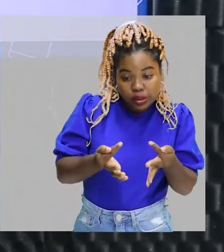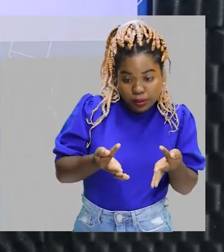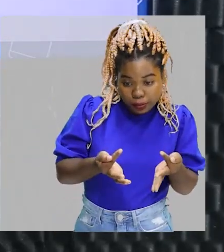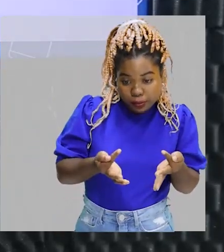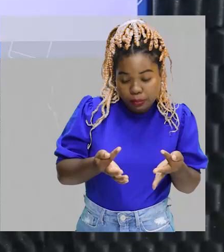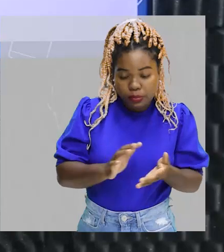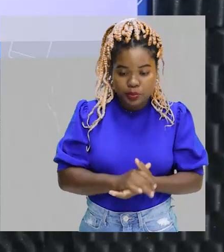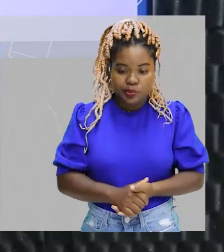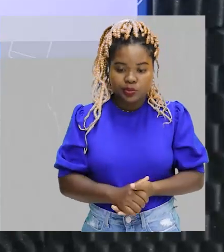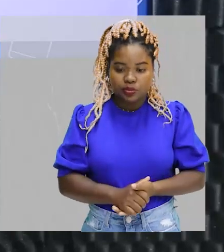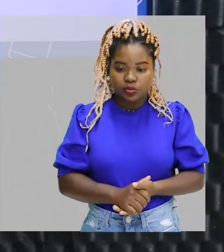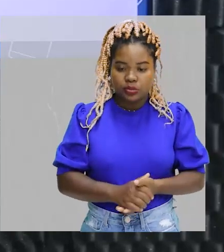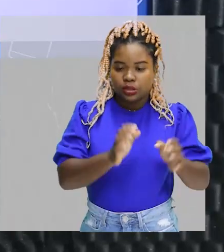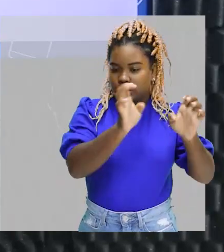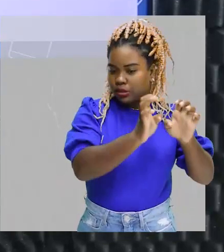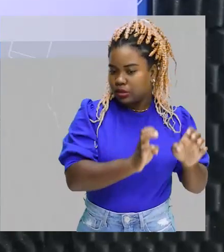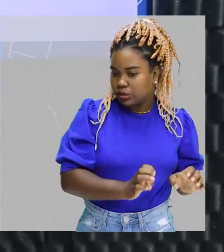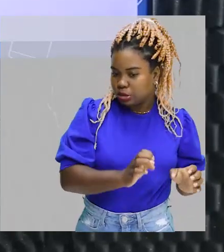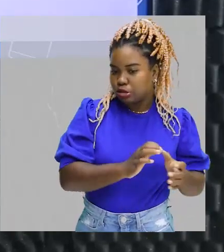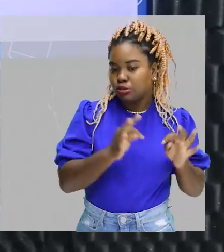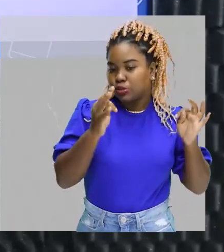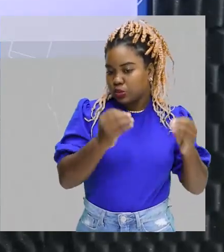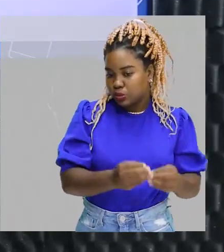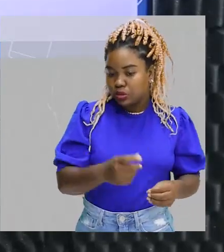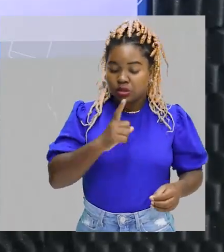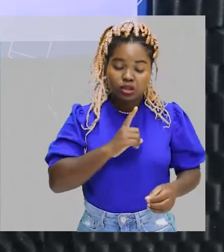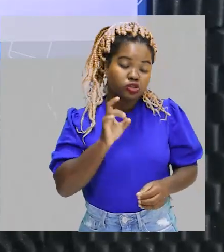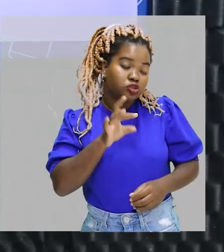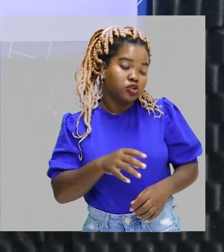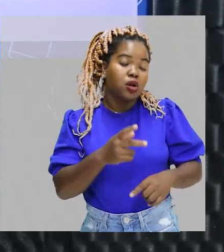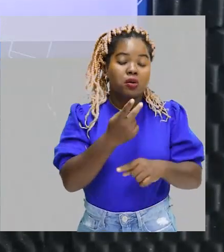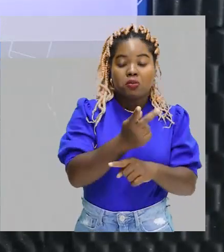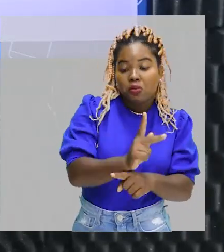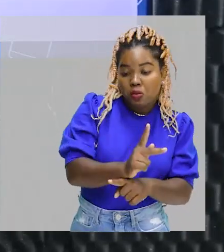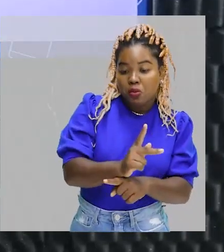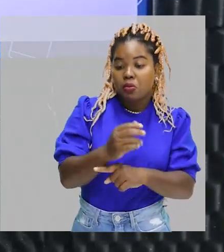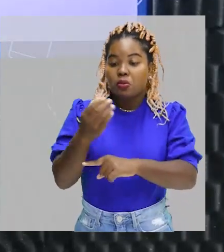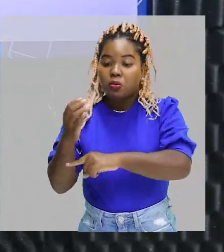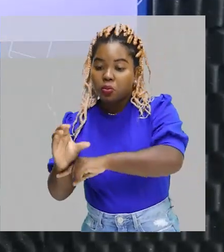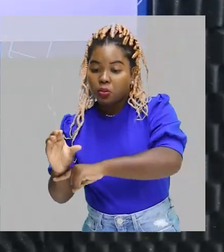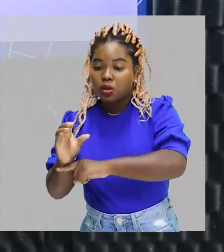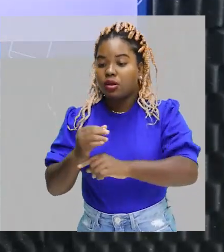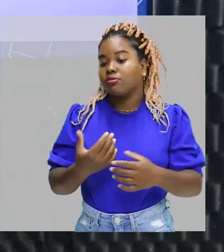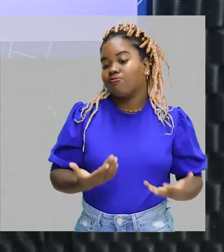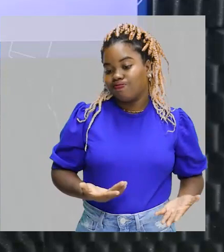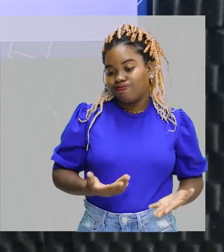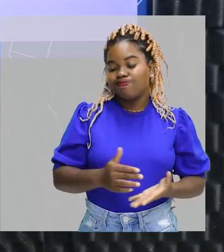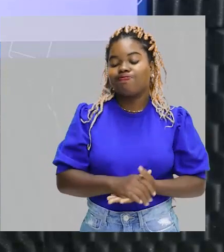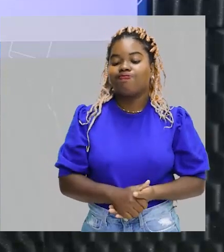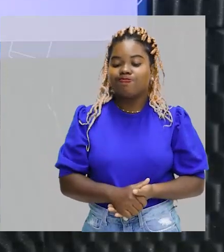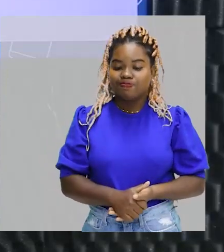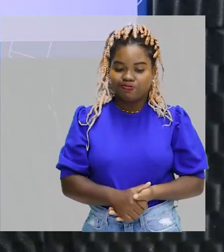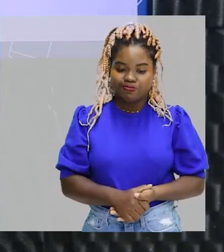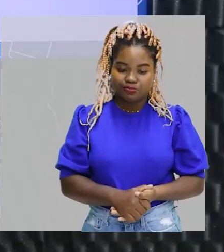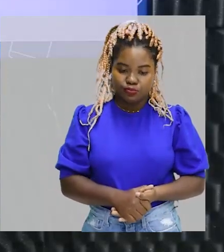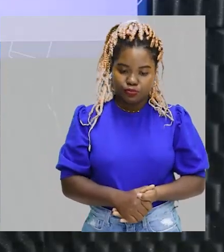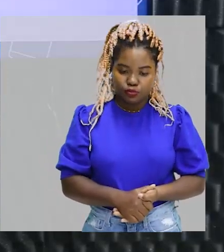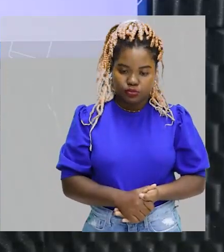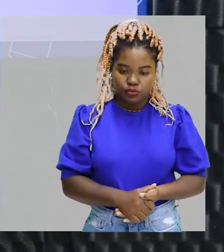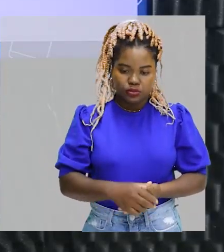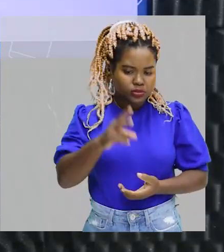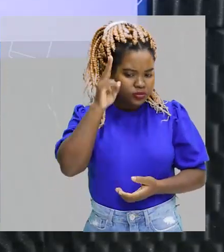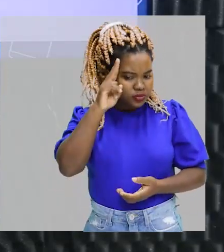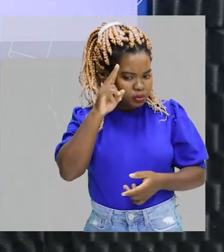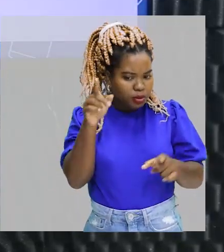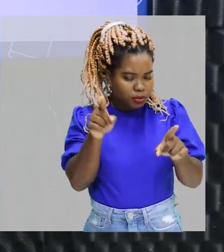beleza? E a estrutura vai ter somente átomos de carbono e hidrogênios. E aí, eu vou